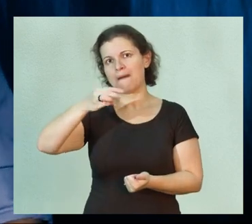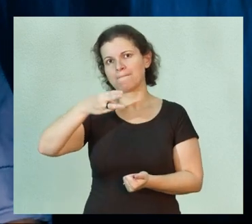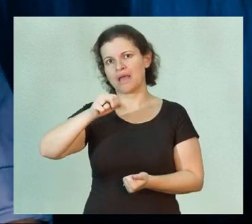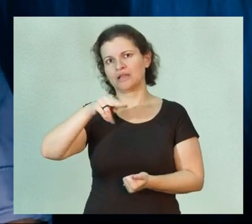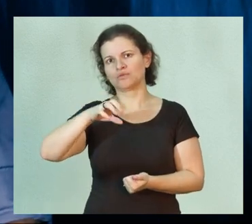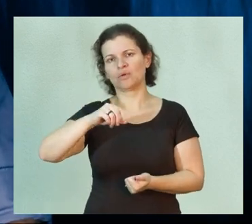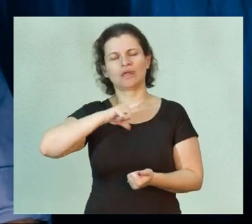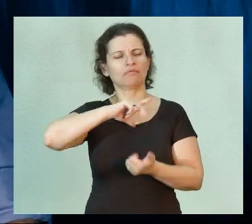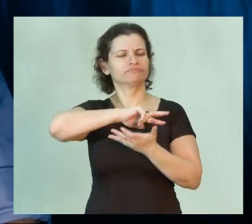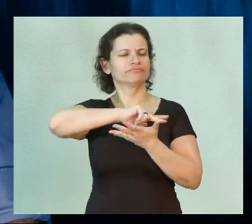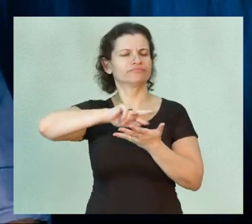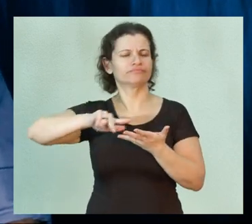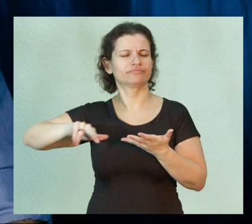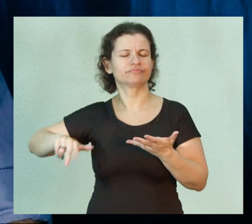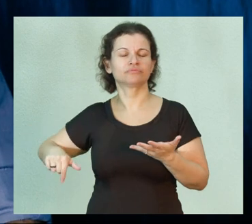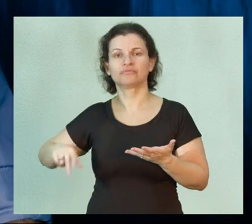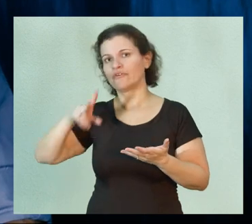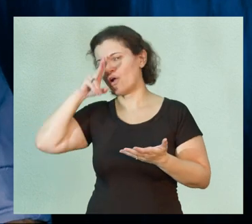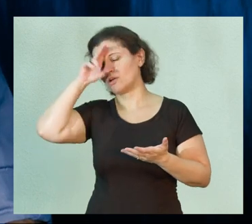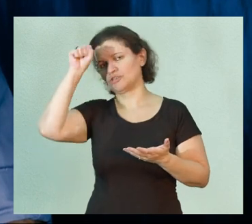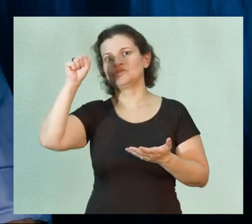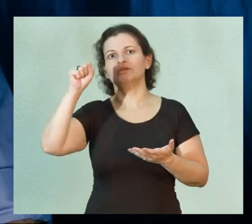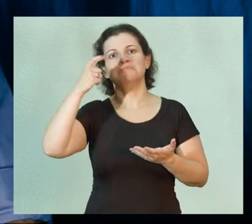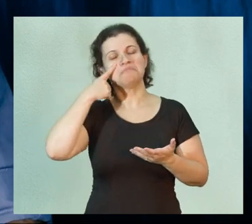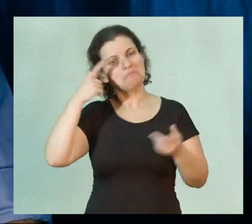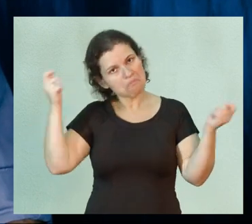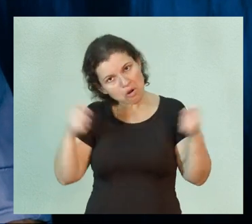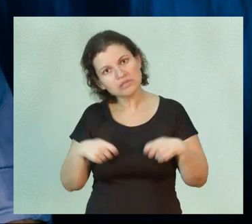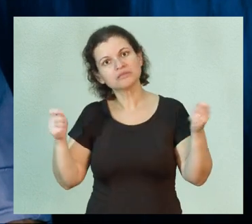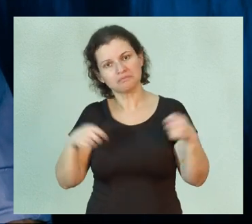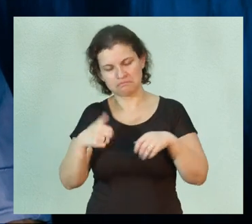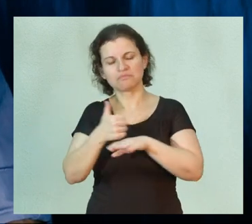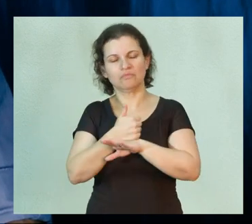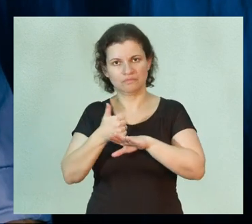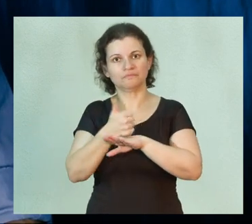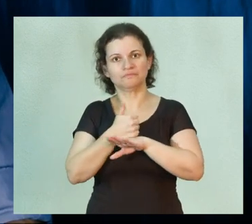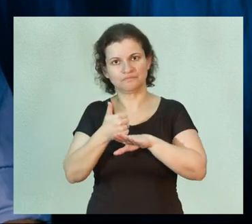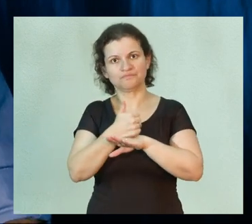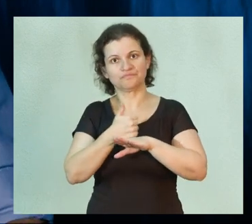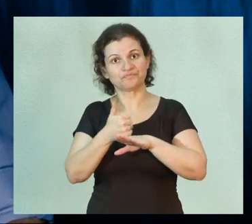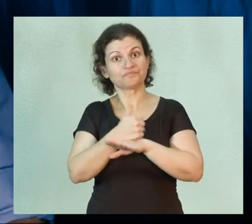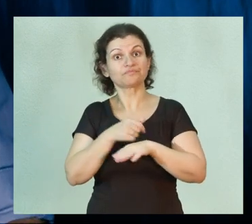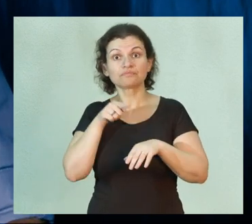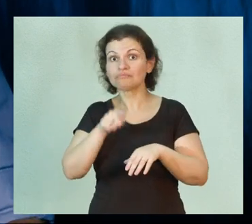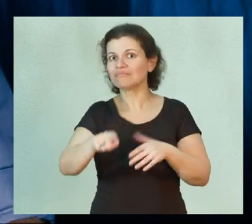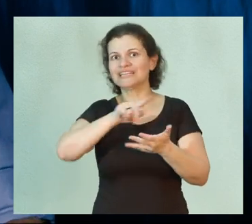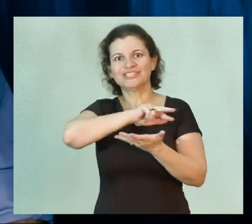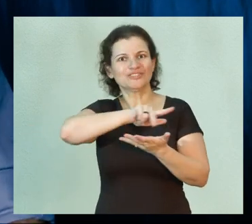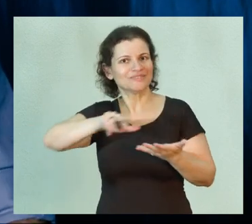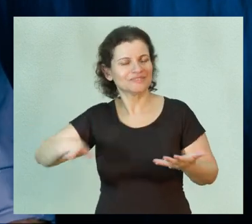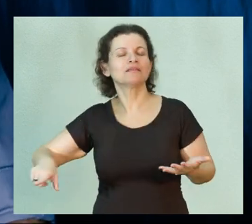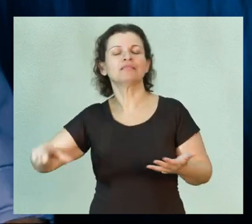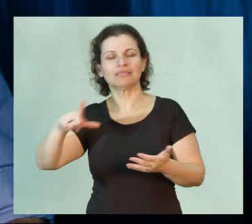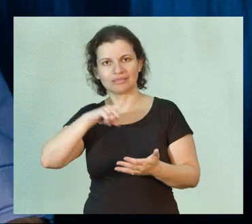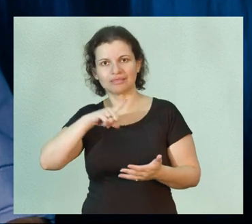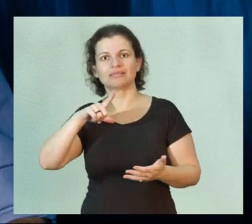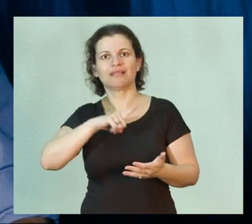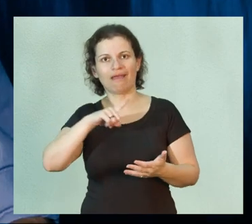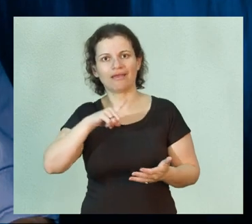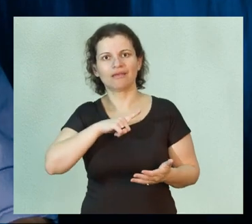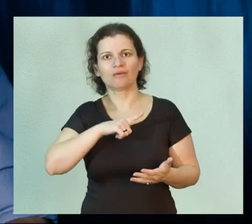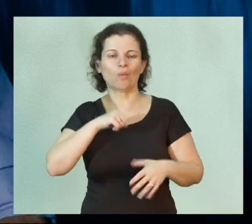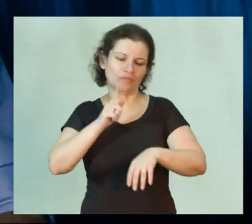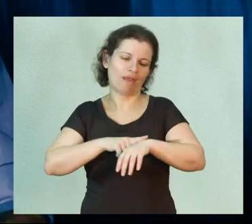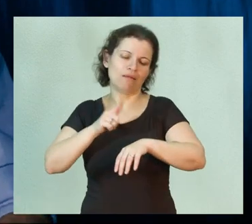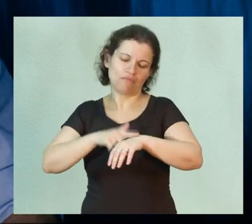há uma diversidade bastante grande de possibilidades profissionais e esta diversidade tem, com